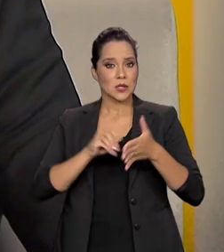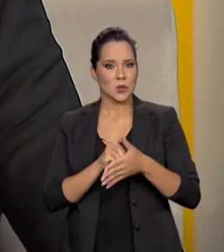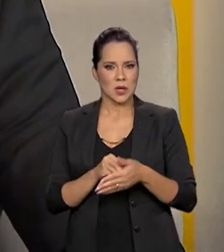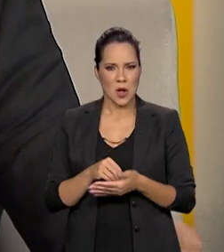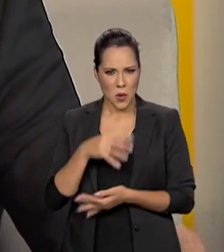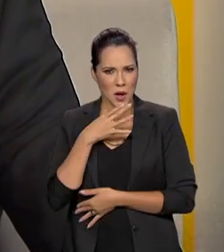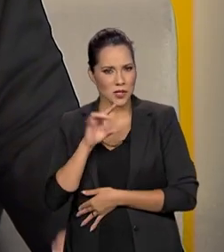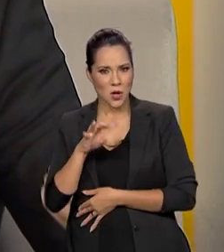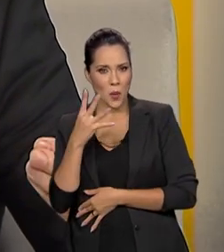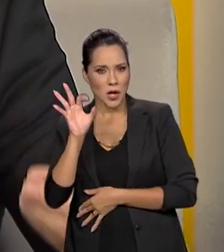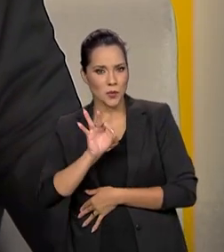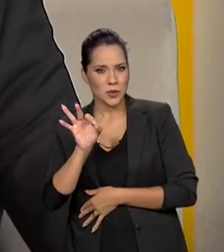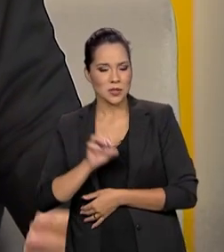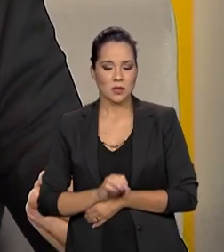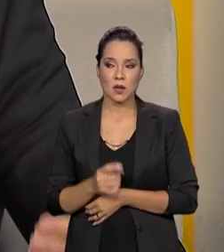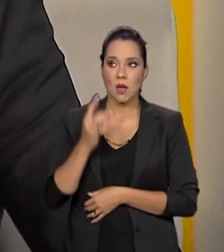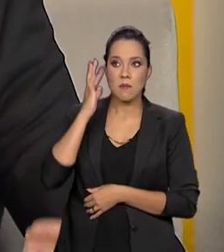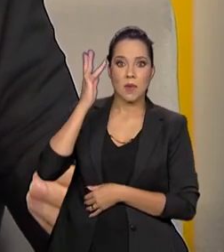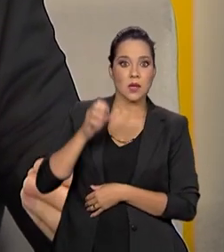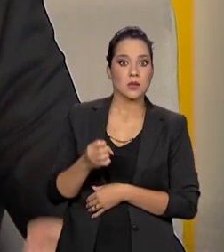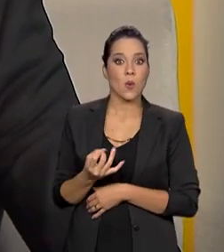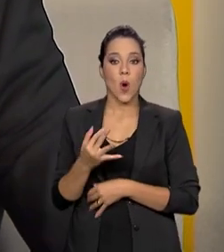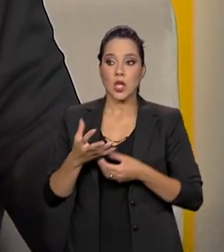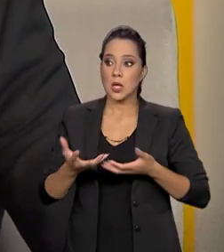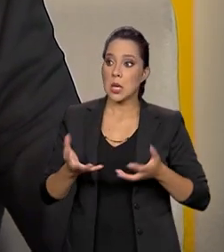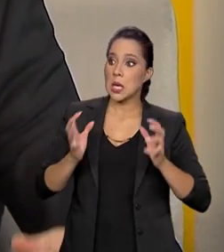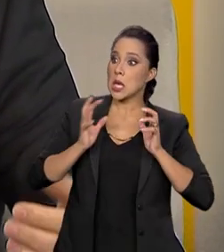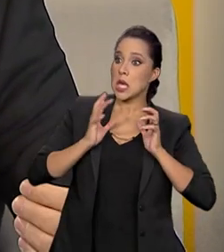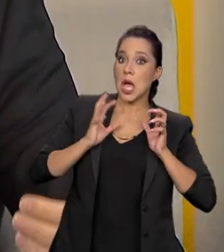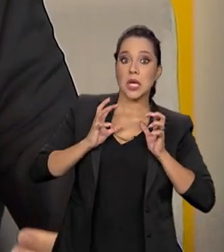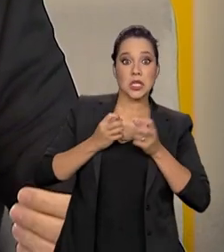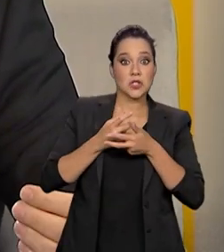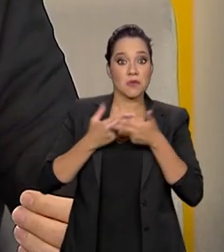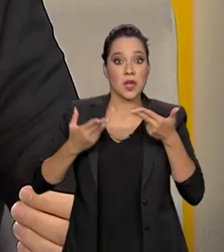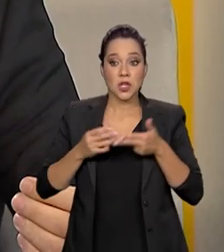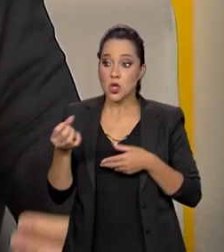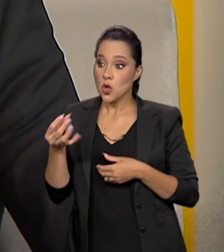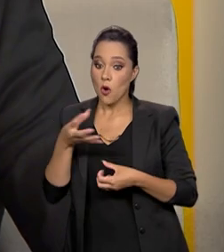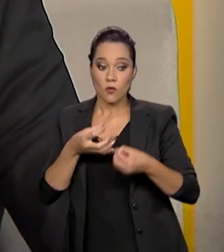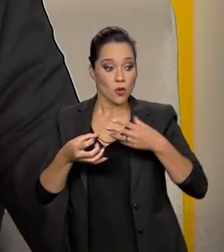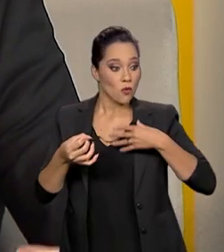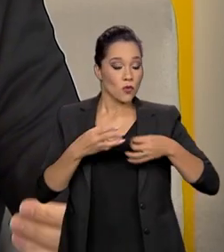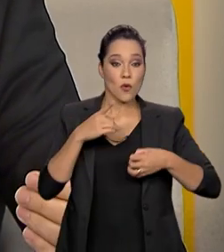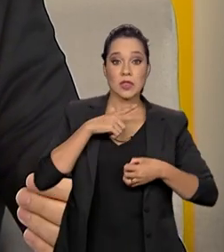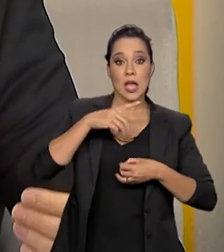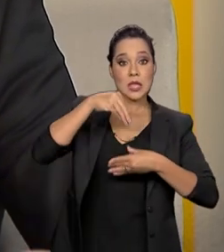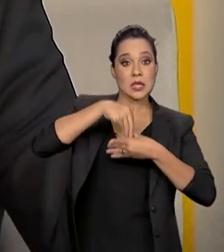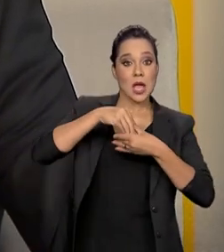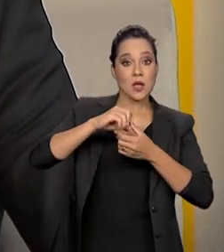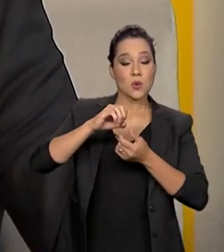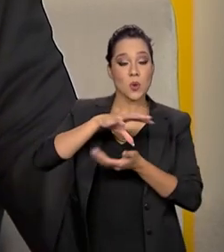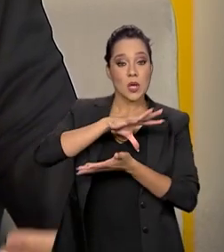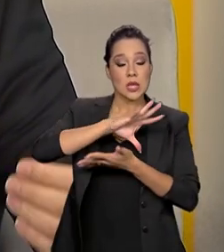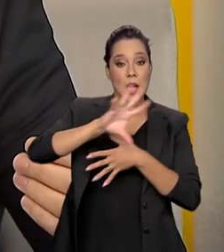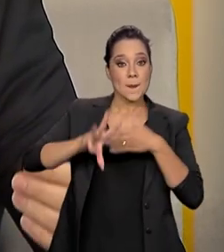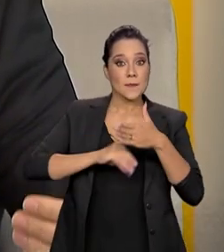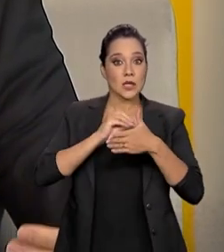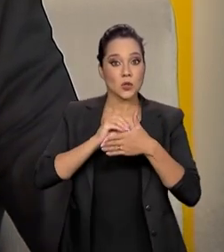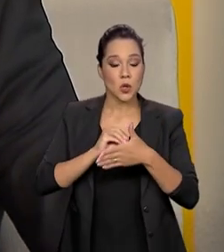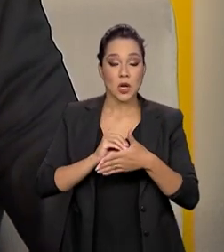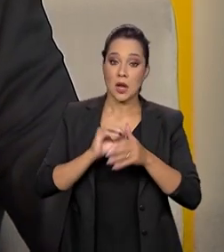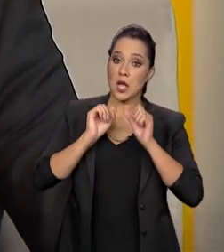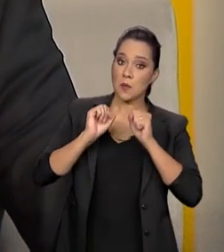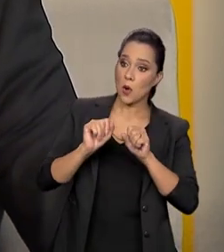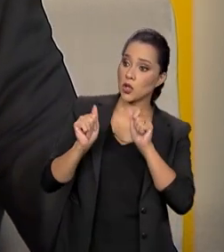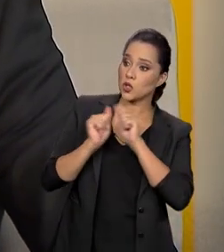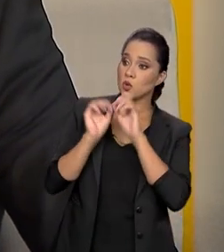pouco. Imagine as riquezas que existem na Amazônia e que a gente pode prospectar de forma sustentável, envolvendo